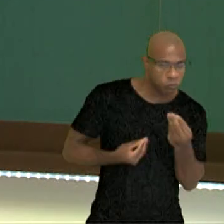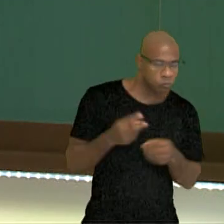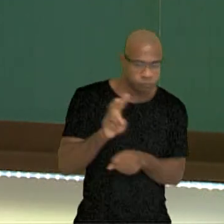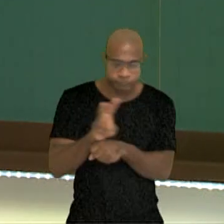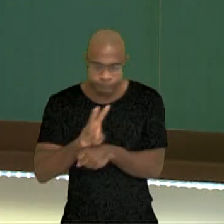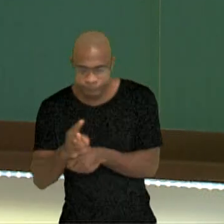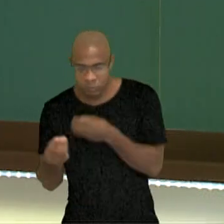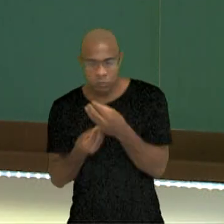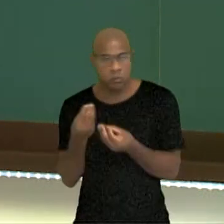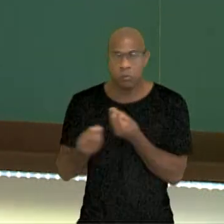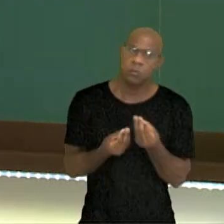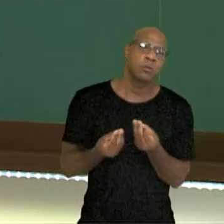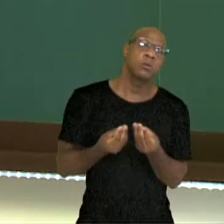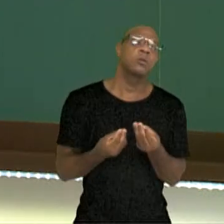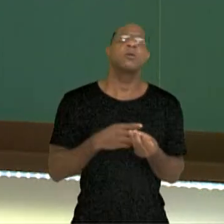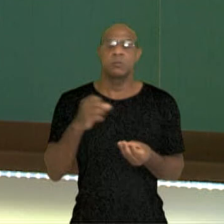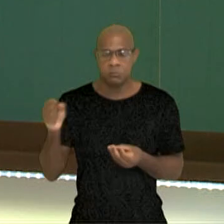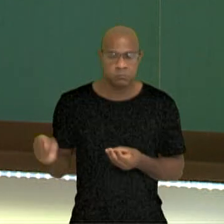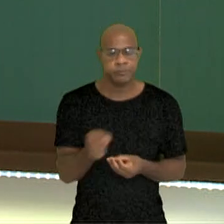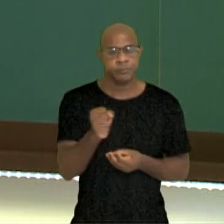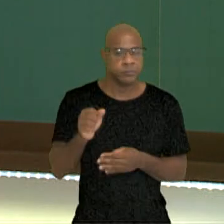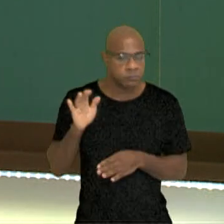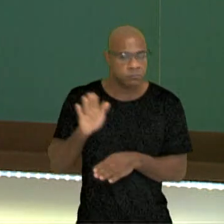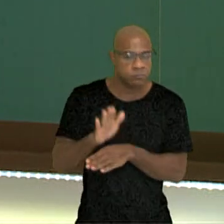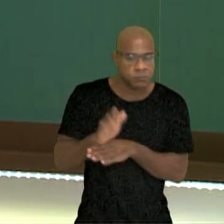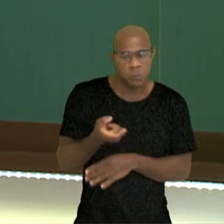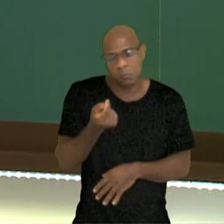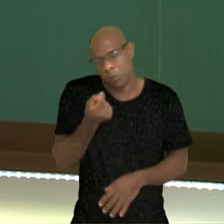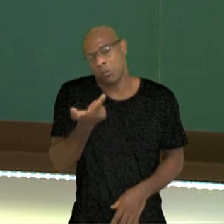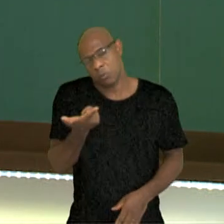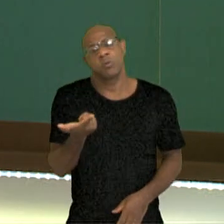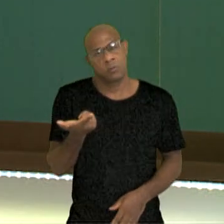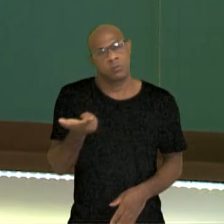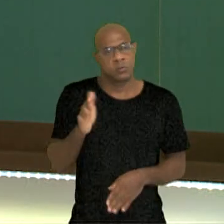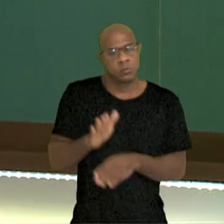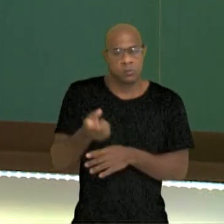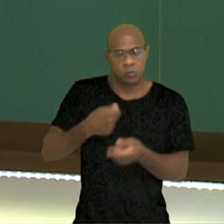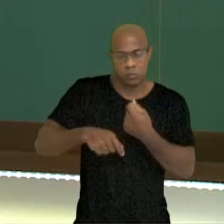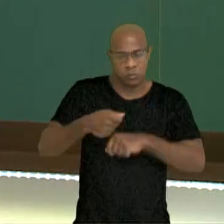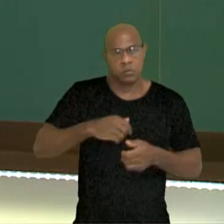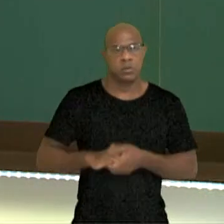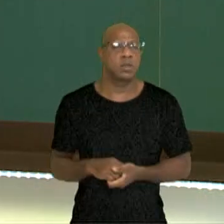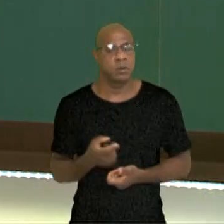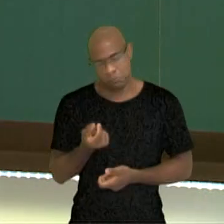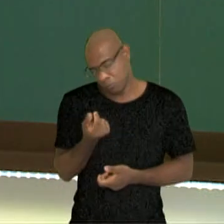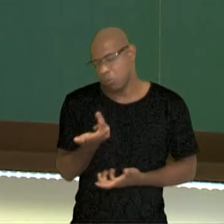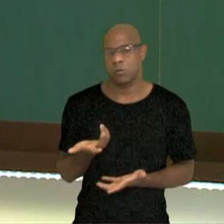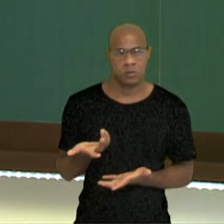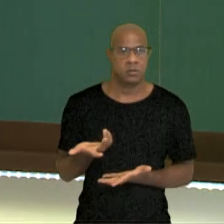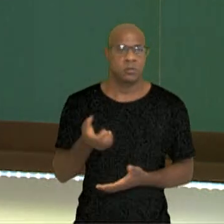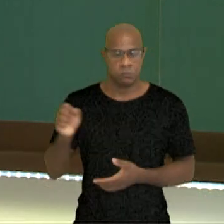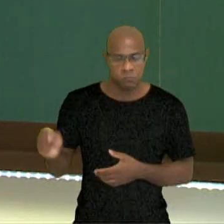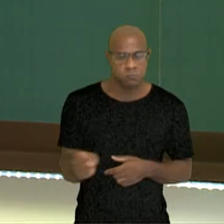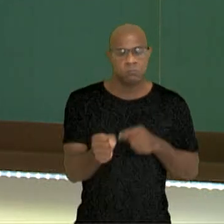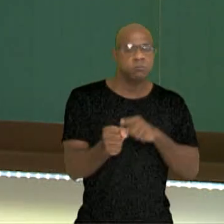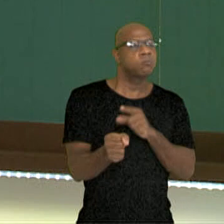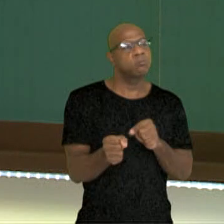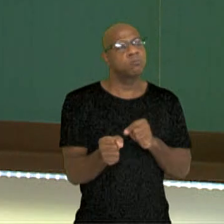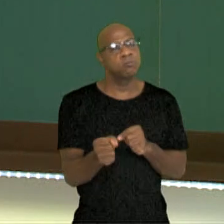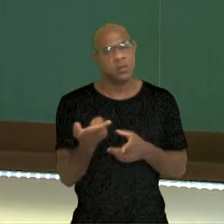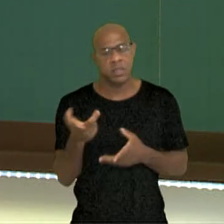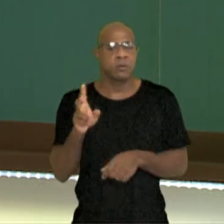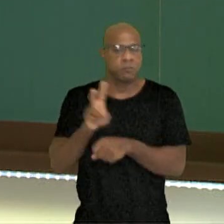sendo uma unidade que intervém minimamente no comércio. O que é esse mínimo? É uma intervenção sobre